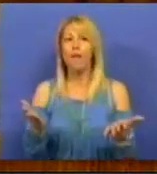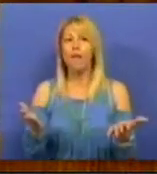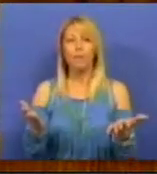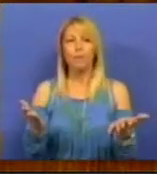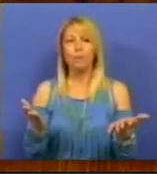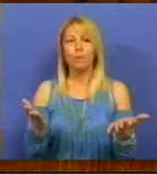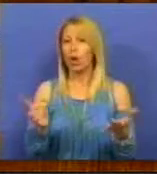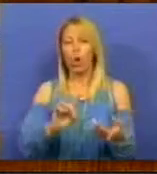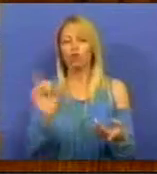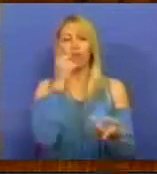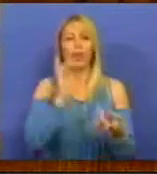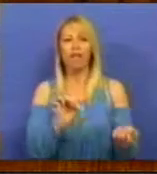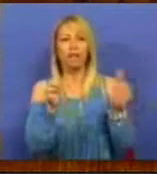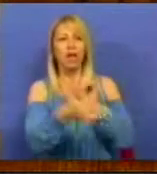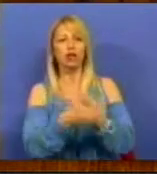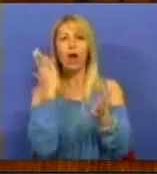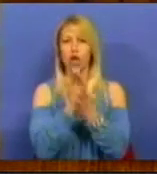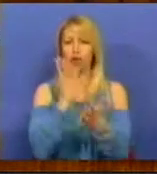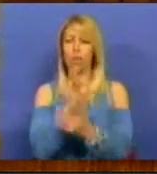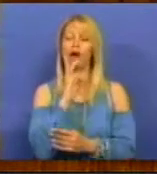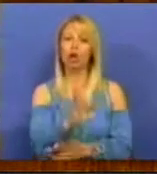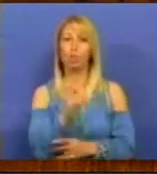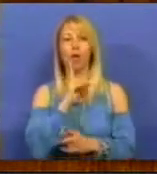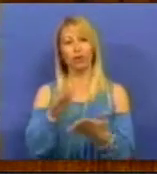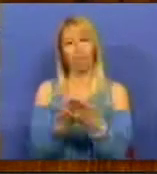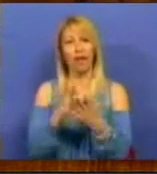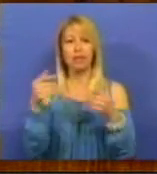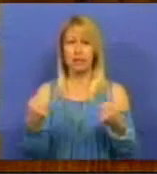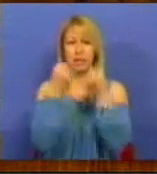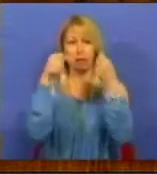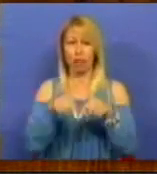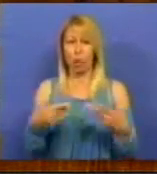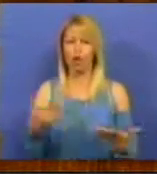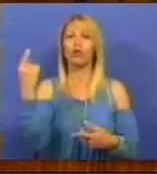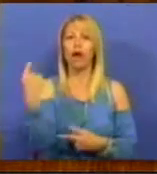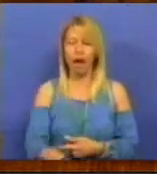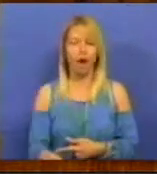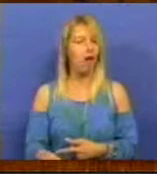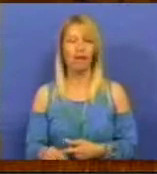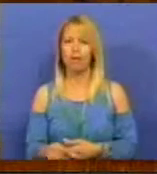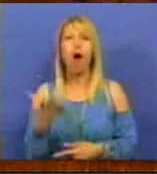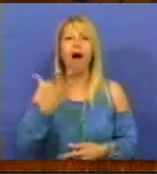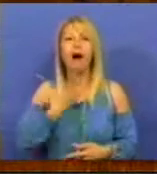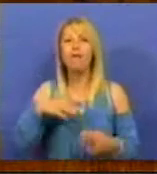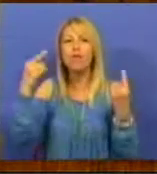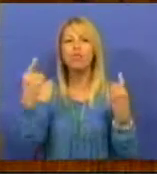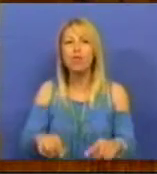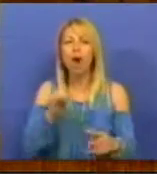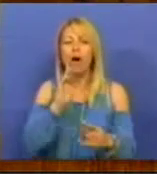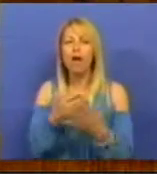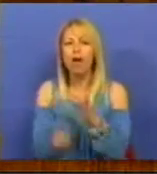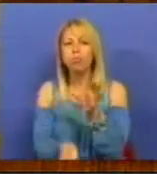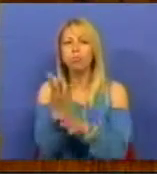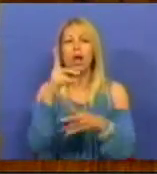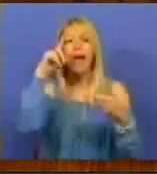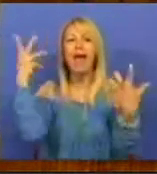para que ela possa responder aos desafios que hoje enfrenta, foi sim criar uma guerra absolutamente inglória com